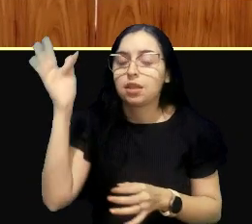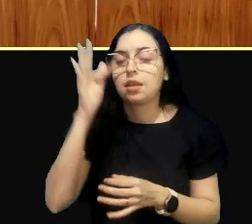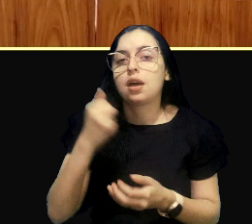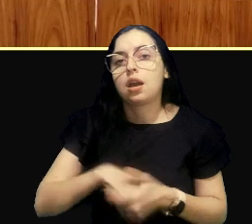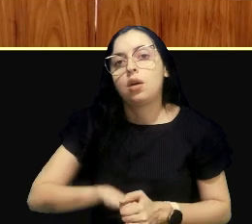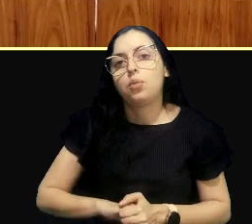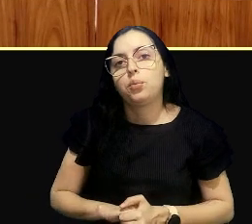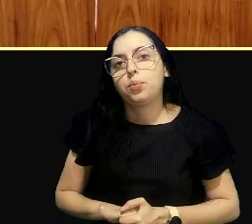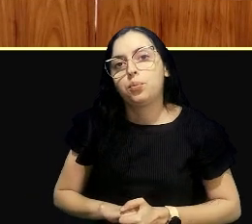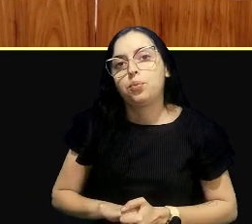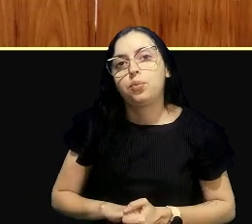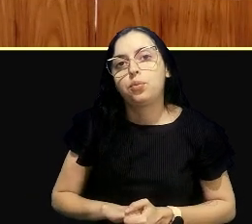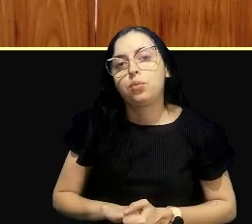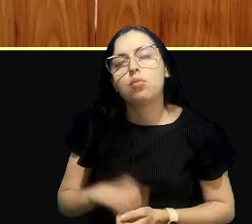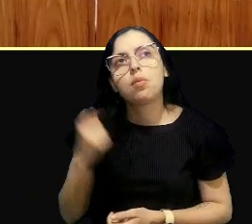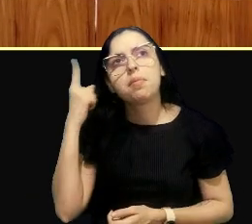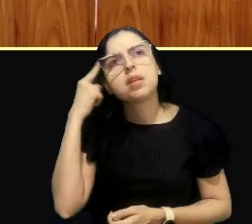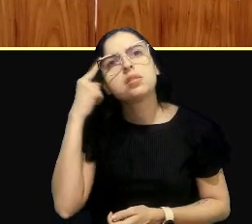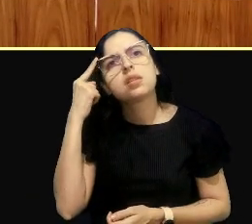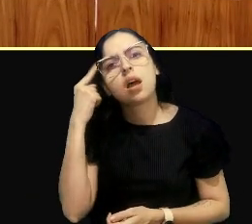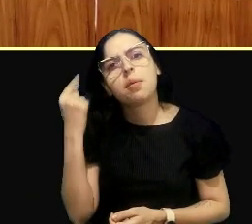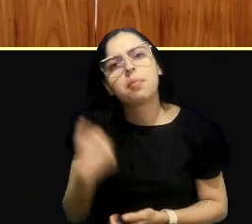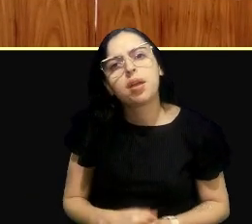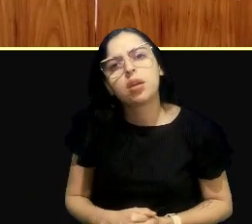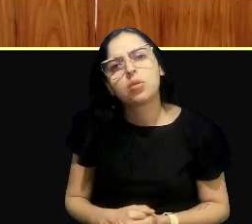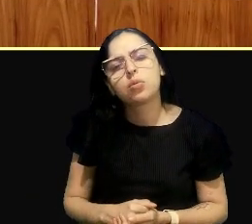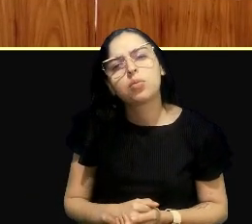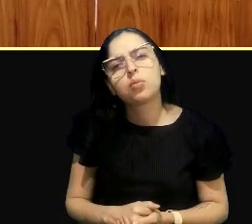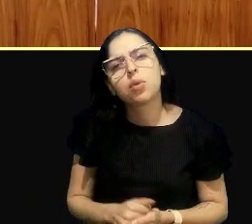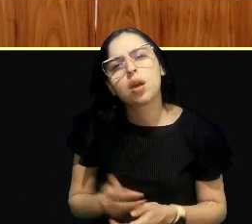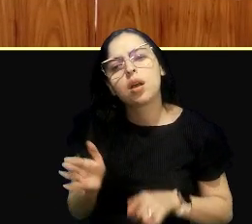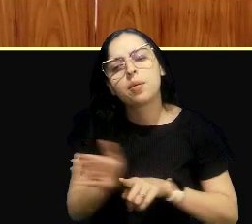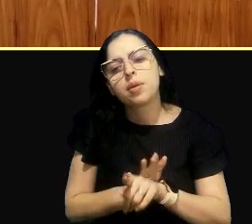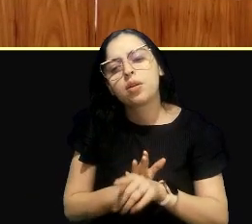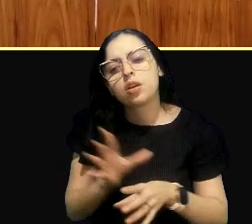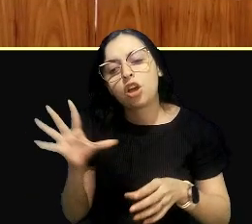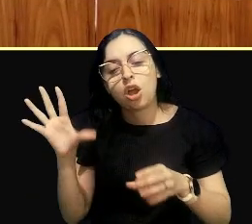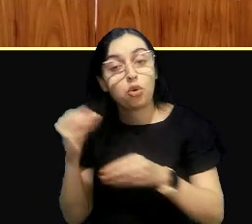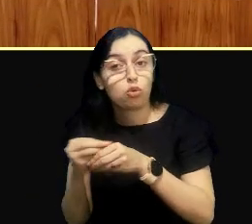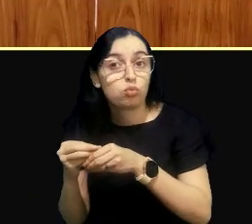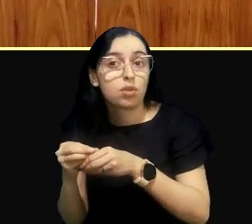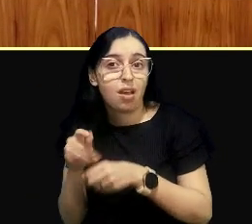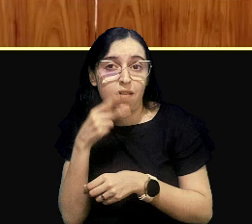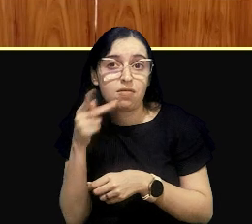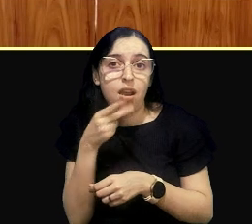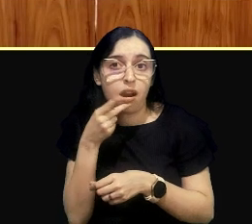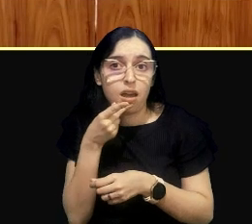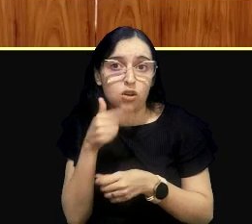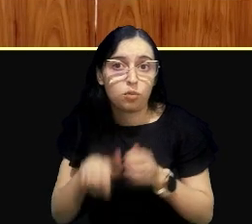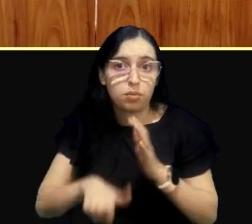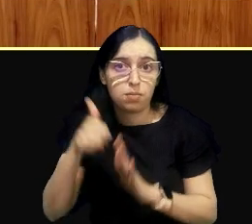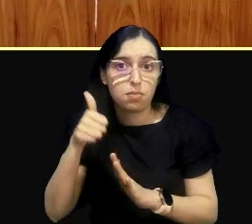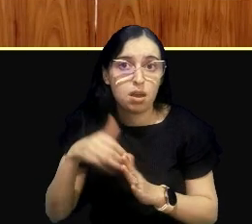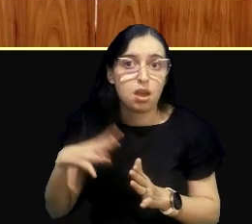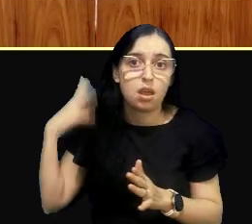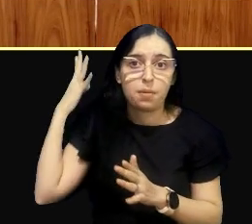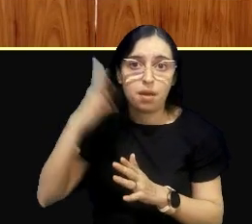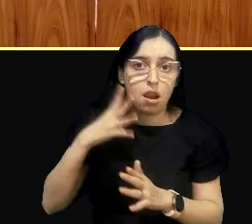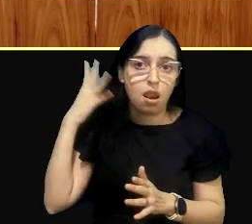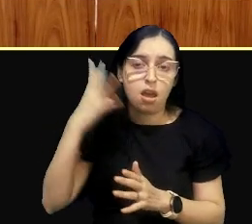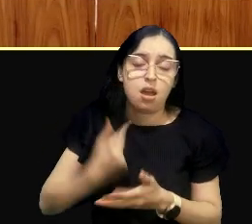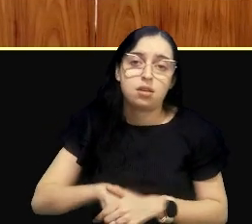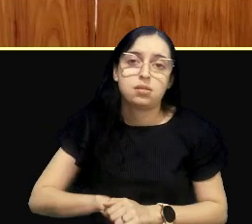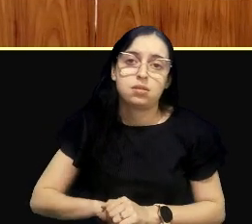e me veio à mente a mesma questão, até para amarrar um pouco com o que a gente falou no primeiro painel, que